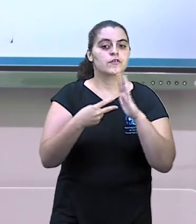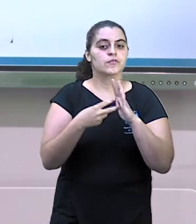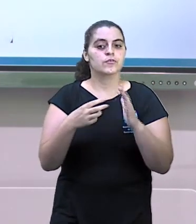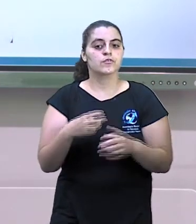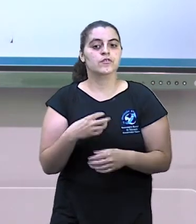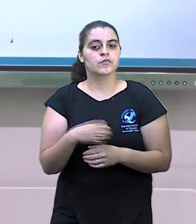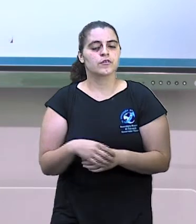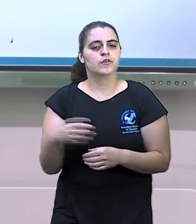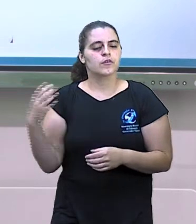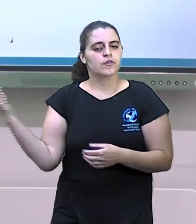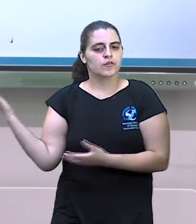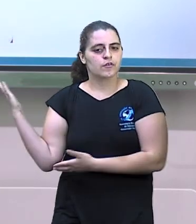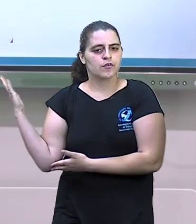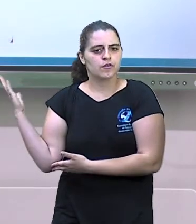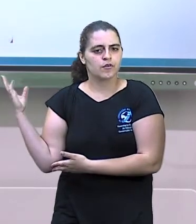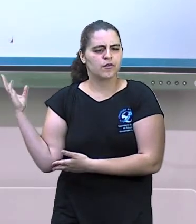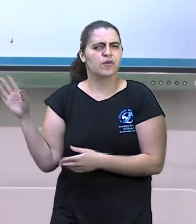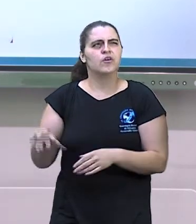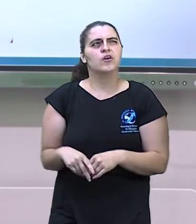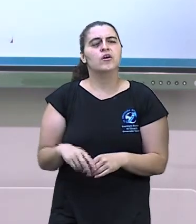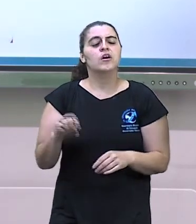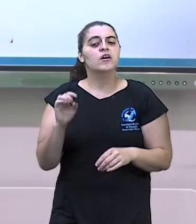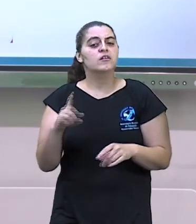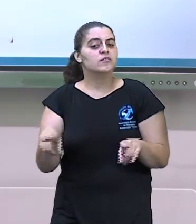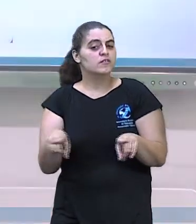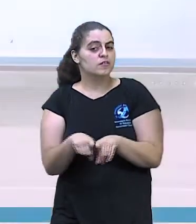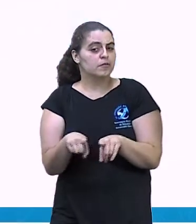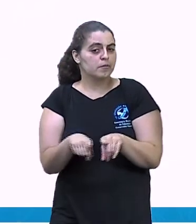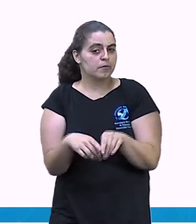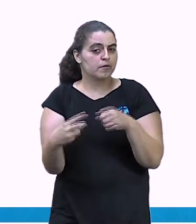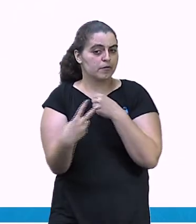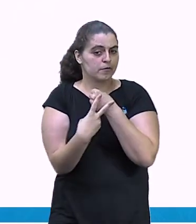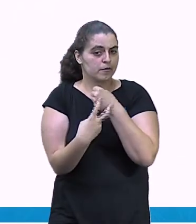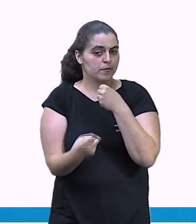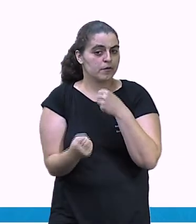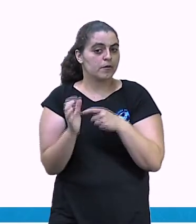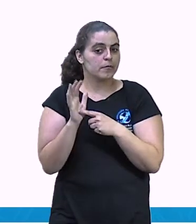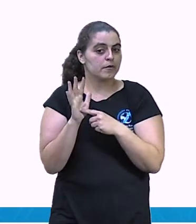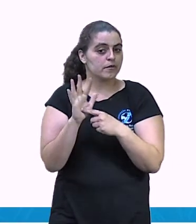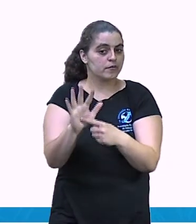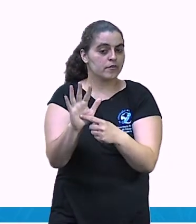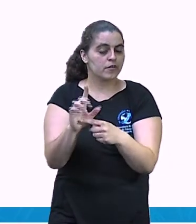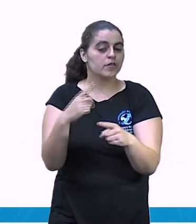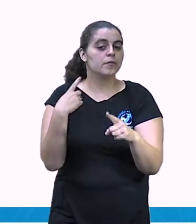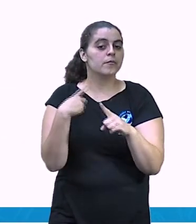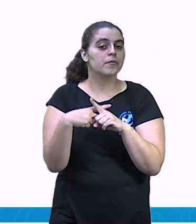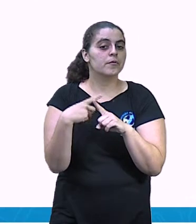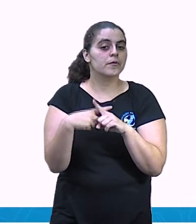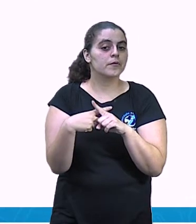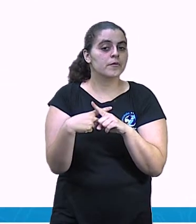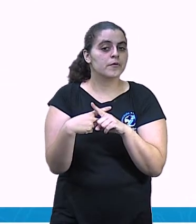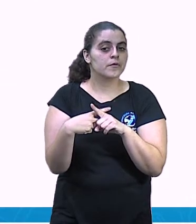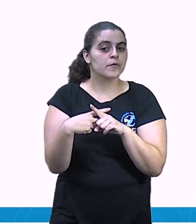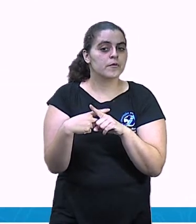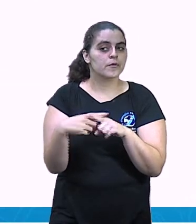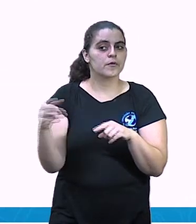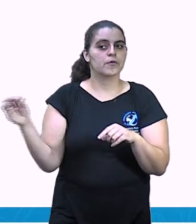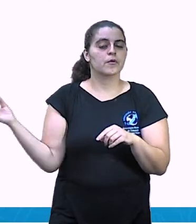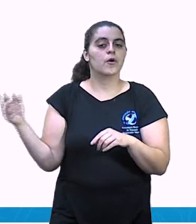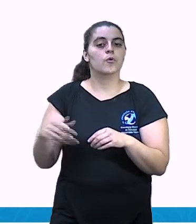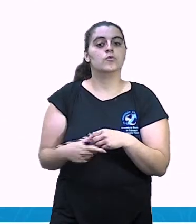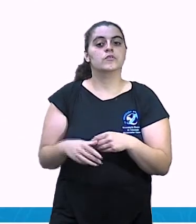da natureza? Não. O verbo também é importante porque os tempos